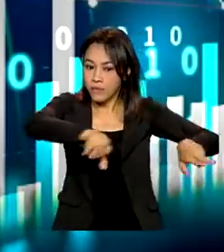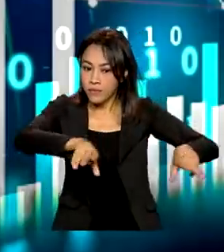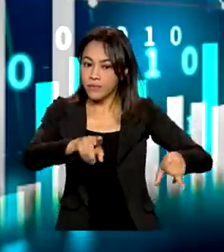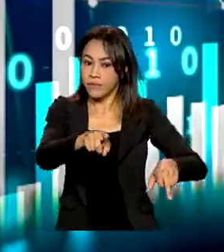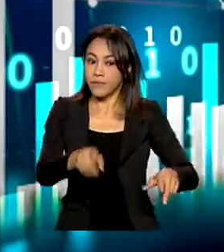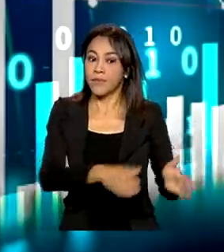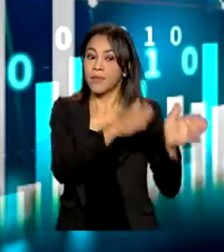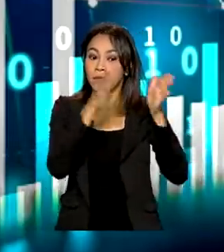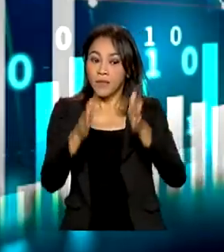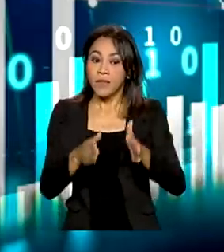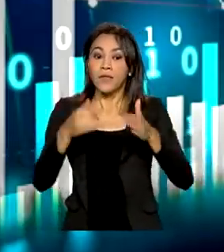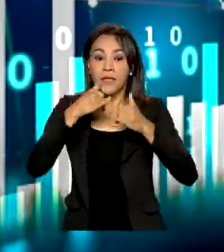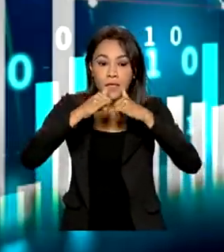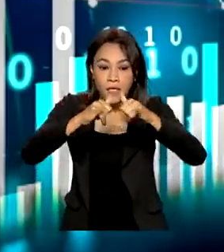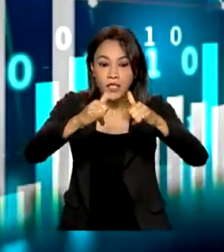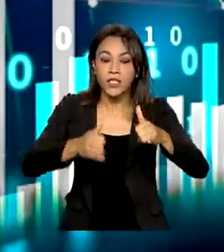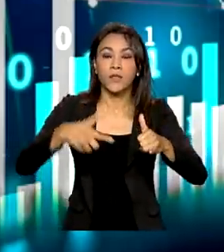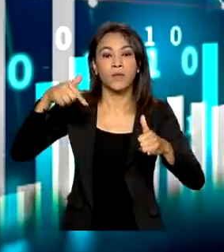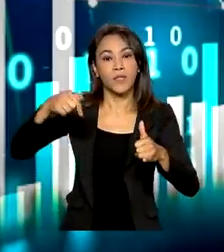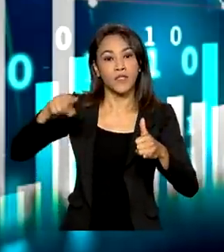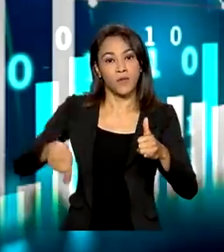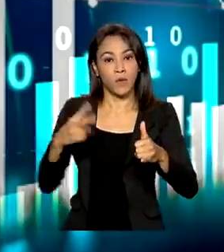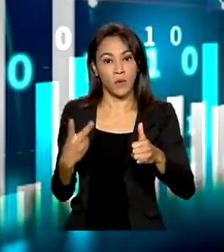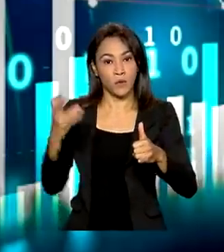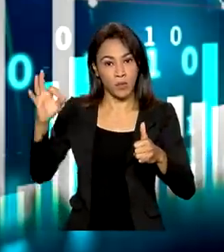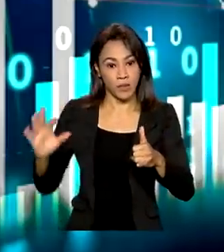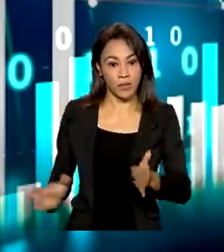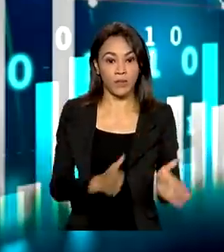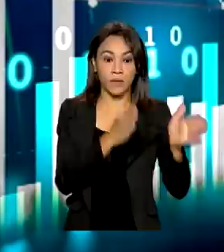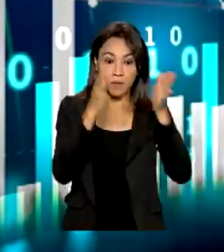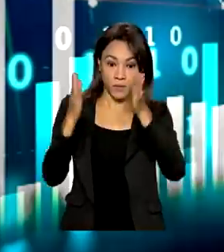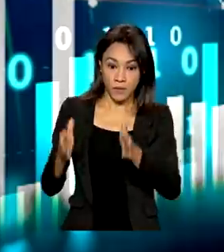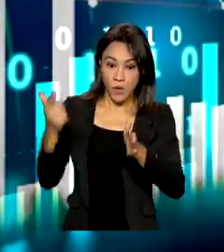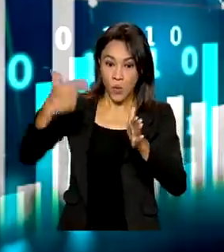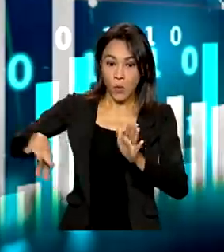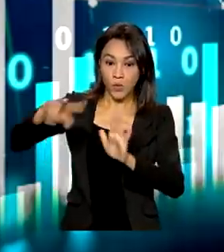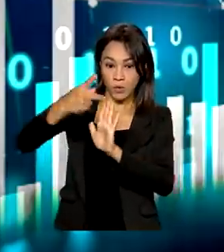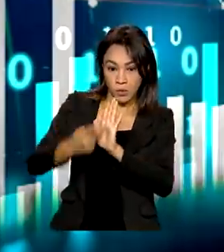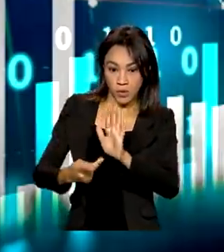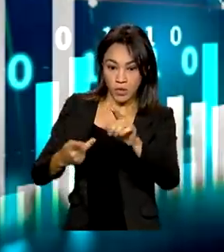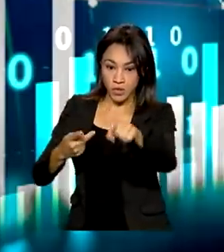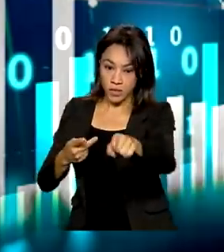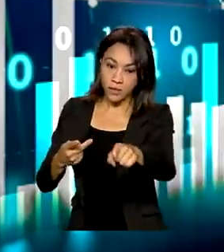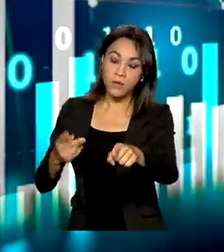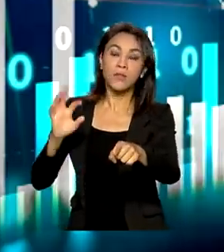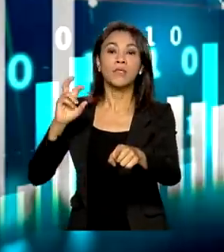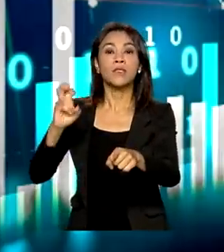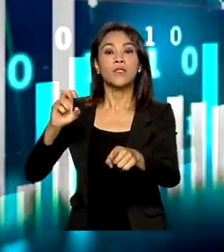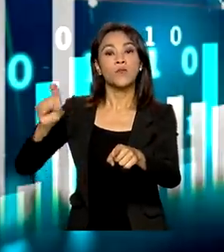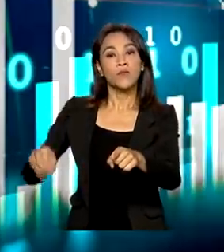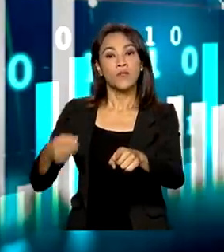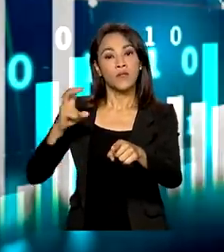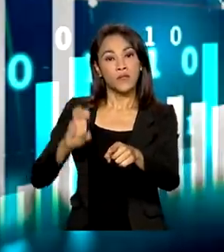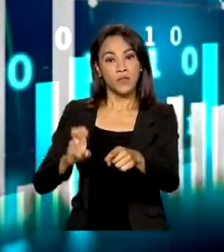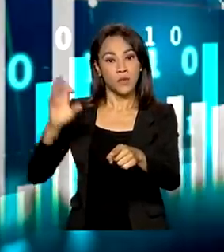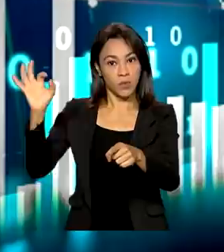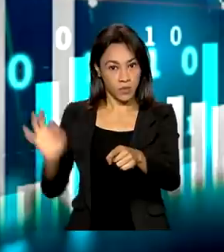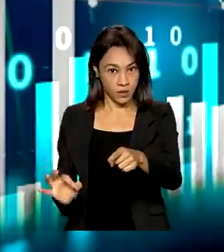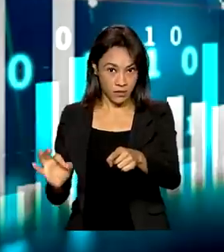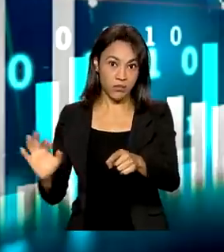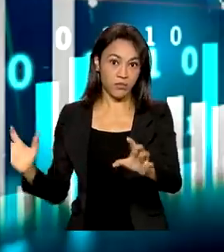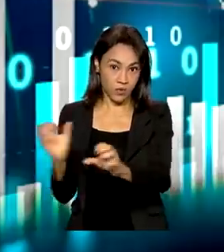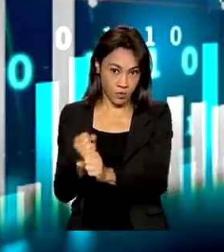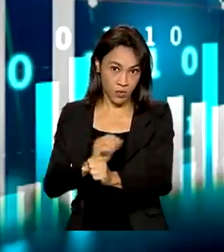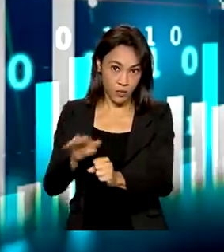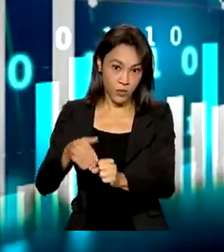energia elétrica com 7,2%. Já projetos de entidades subnacionais, como estados e municípios, representam 5,5% do